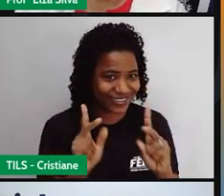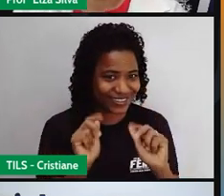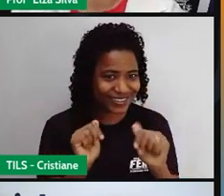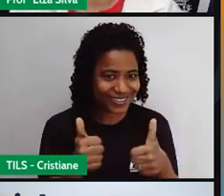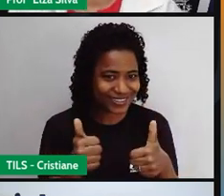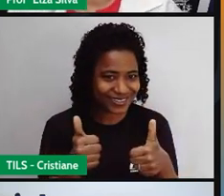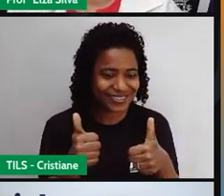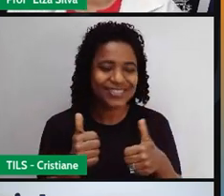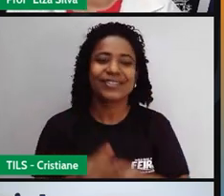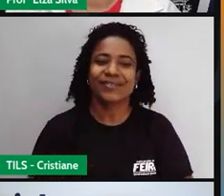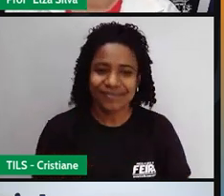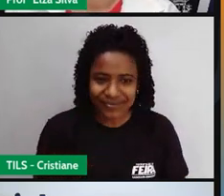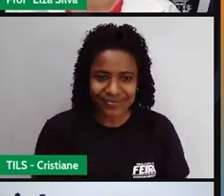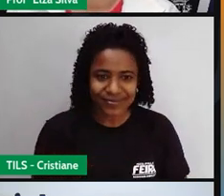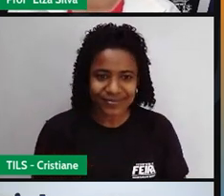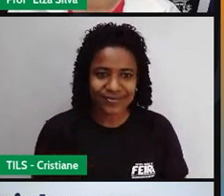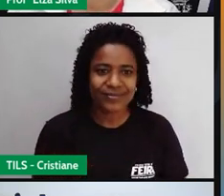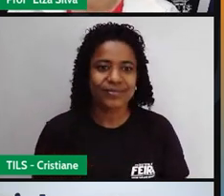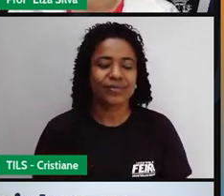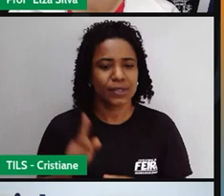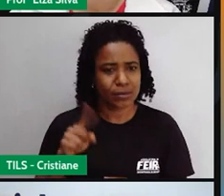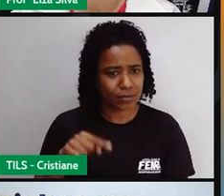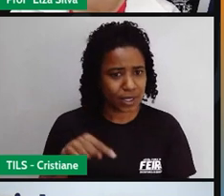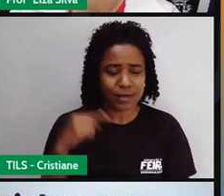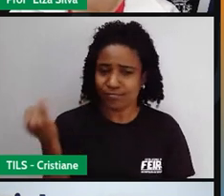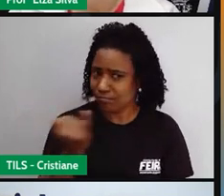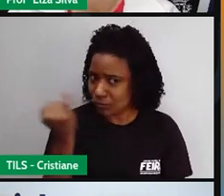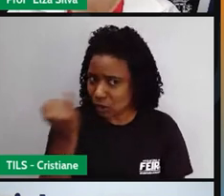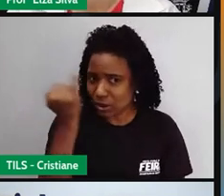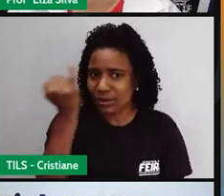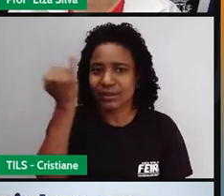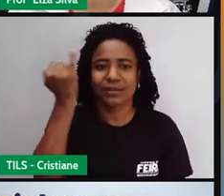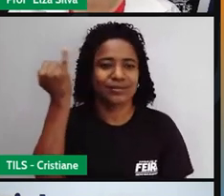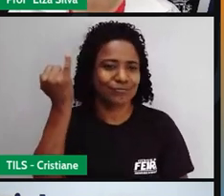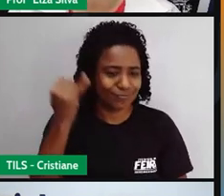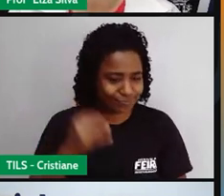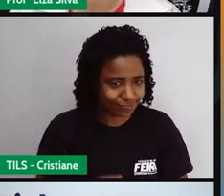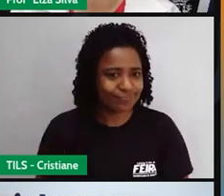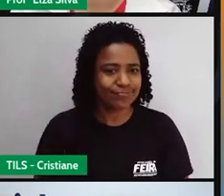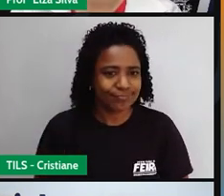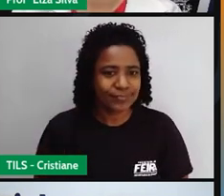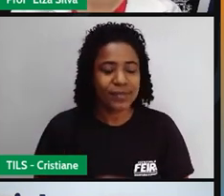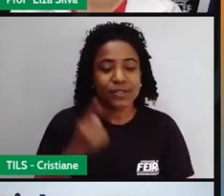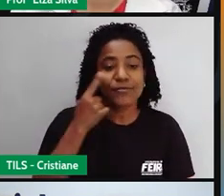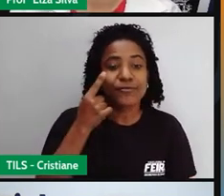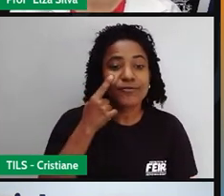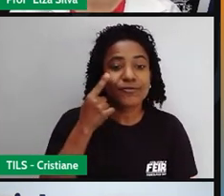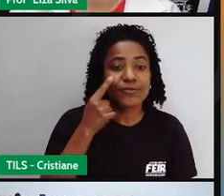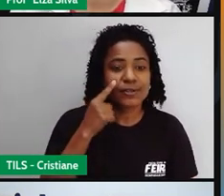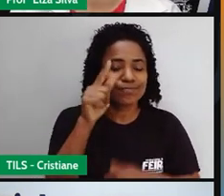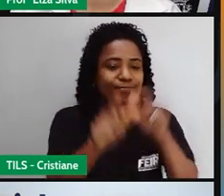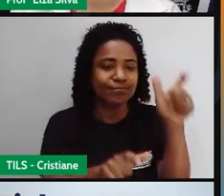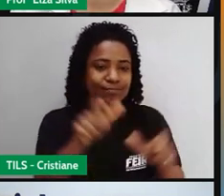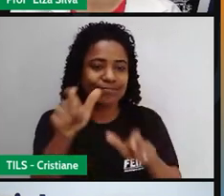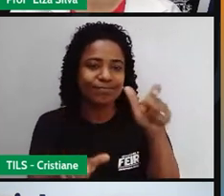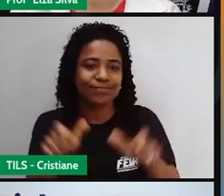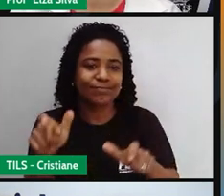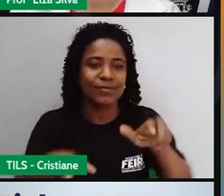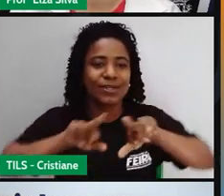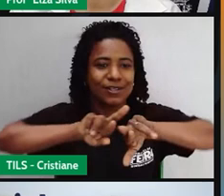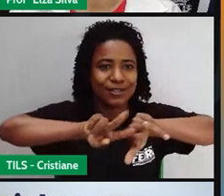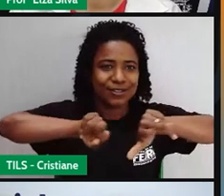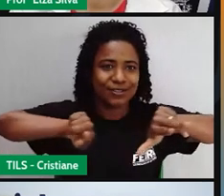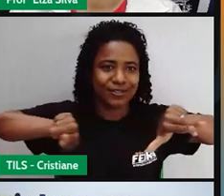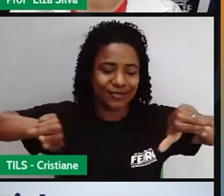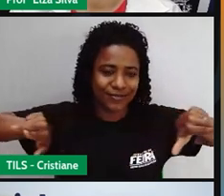Ok. E um fato importante, Tietchan Eurelza. A gente percebe essa diversidade, mas é importante frisar a necessidade